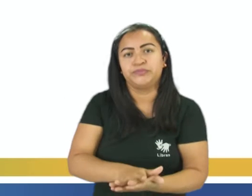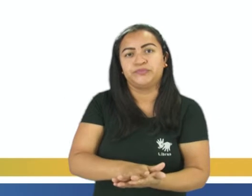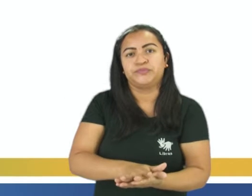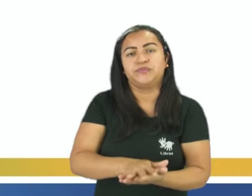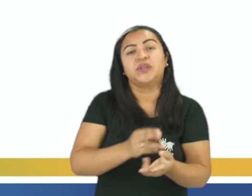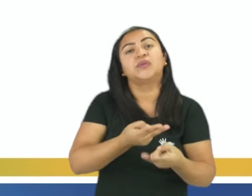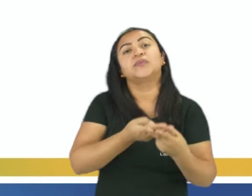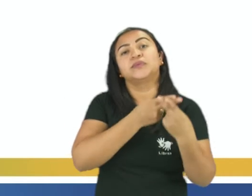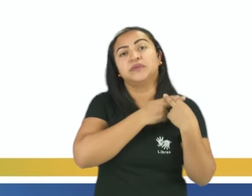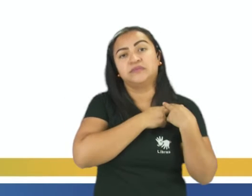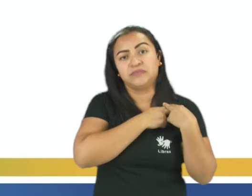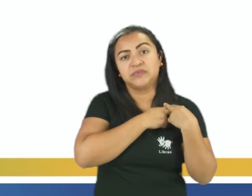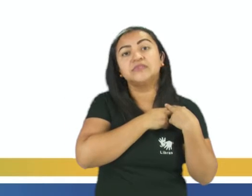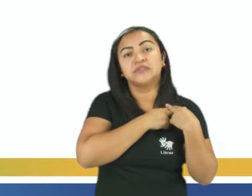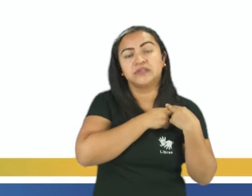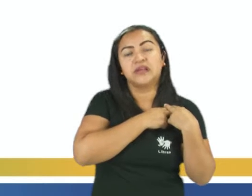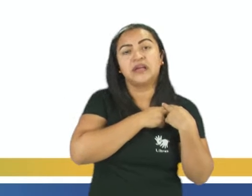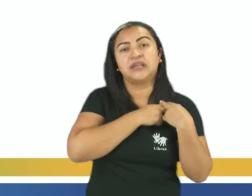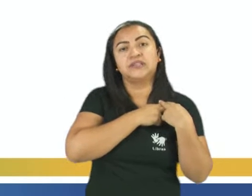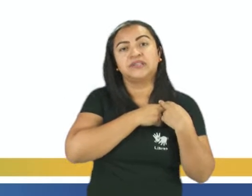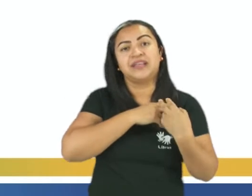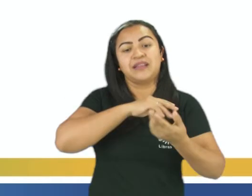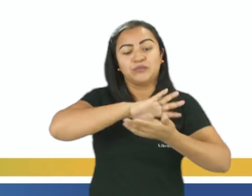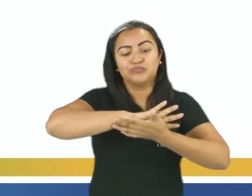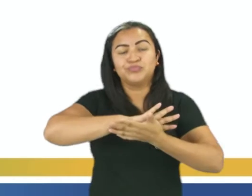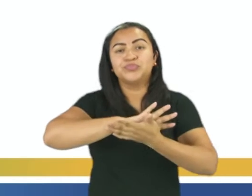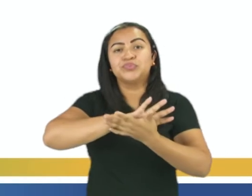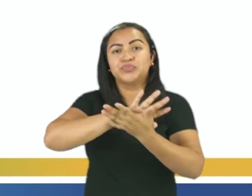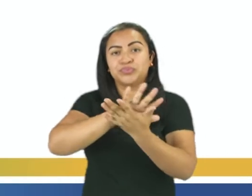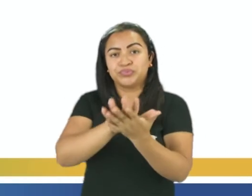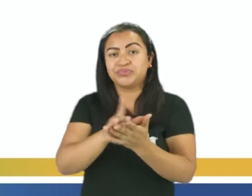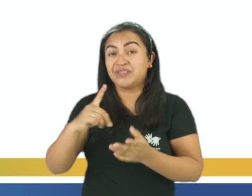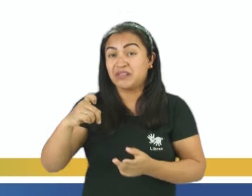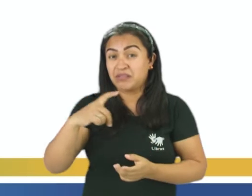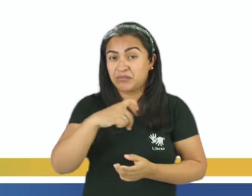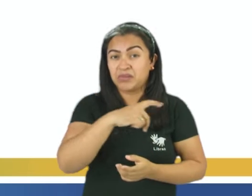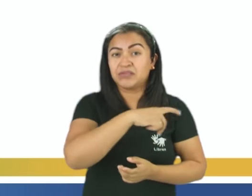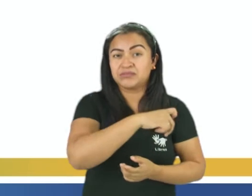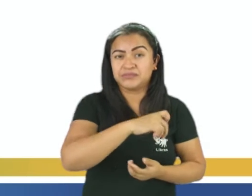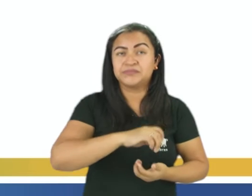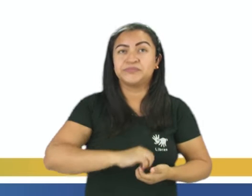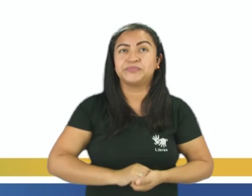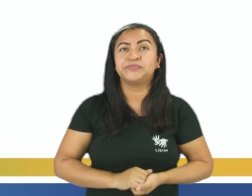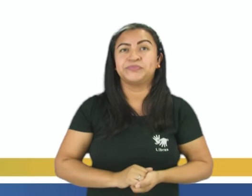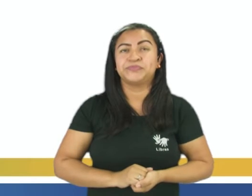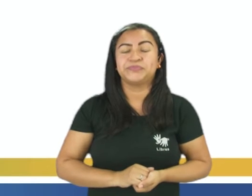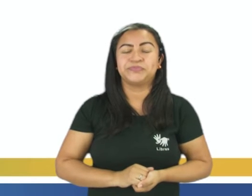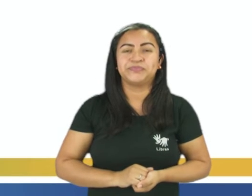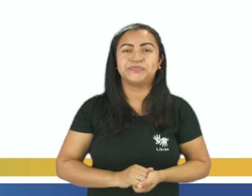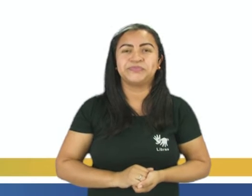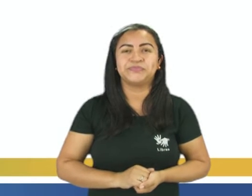responsabilidade dessa degradação, tá, é das bactérias anaeróbicas. Vamos lá.